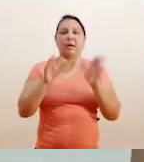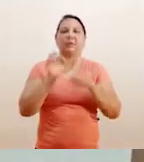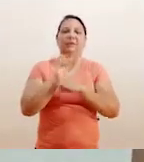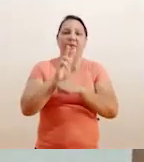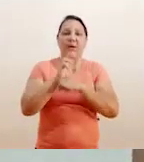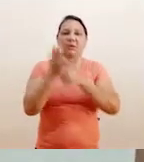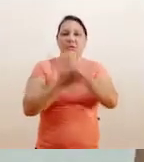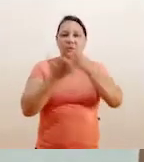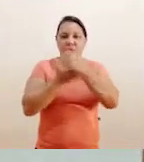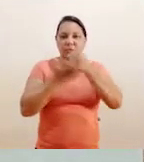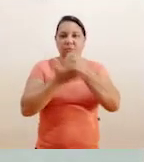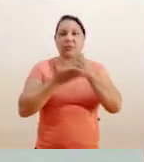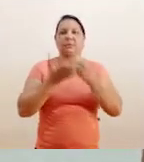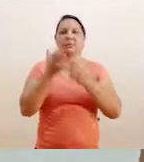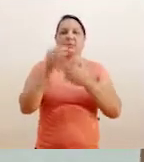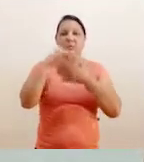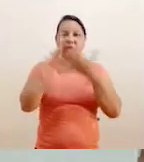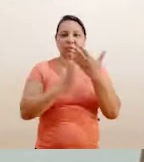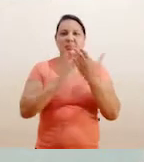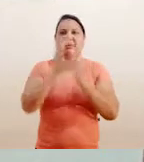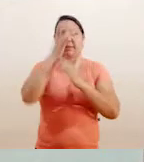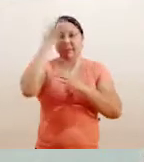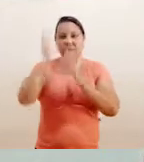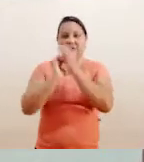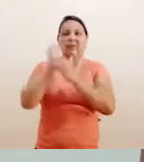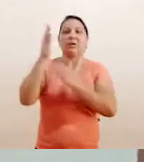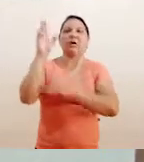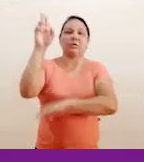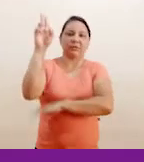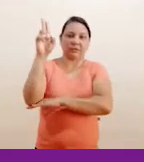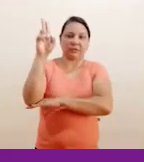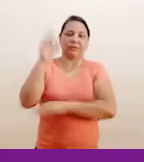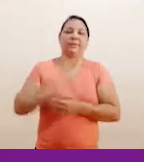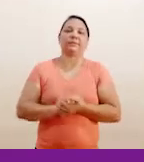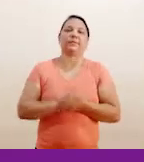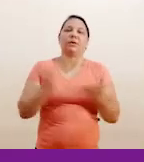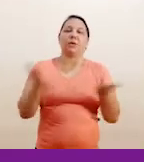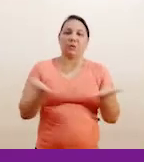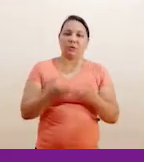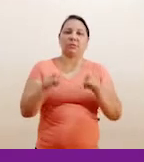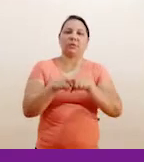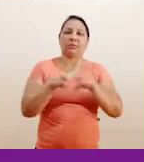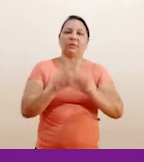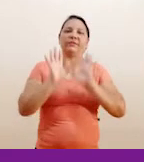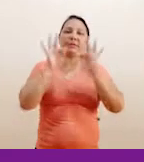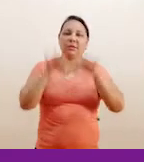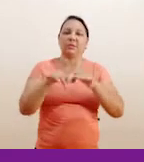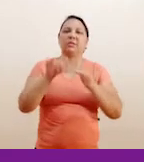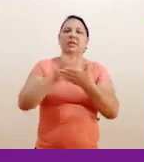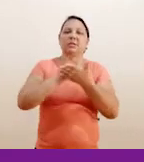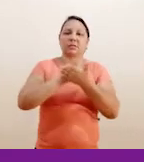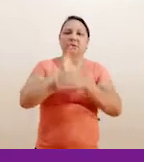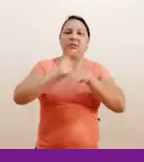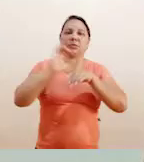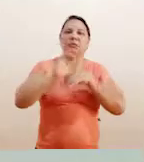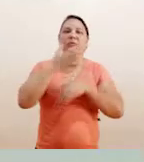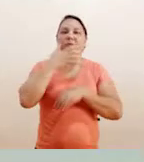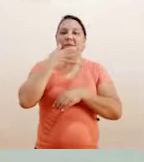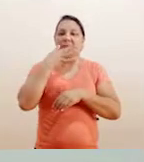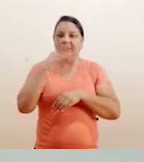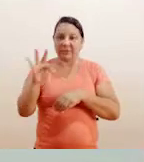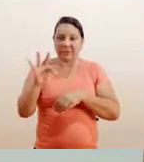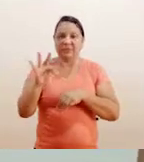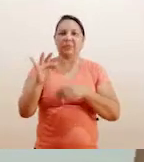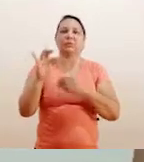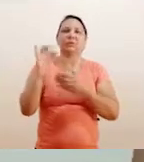se inscrever no projeto Libras para a Comunidade, que está oferecendo o curso básico de Libras para o público externo da Unifap. E